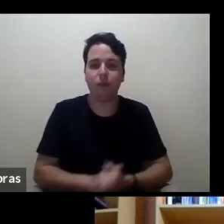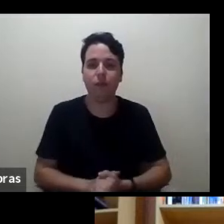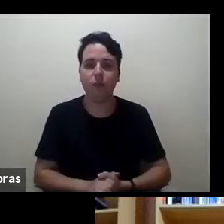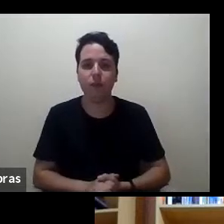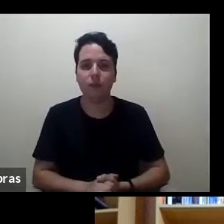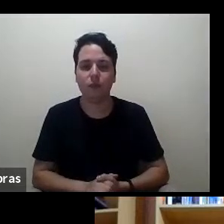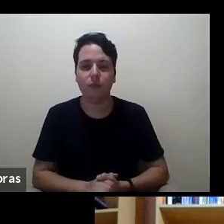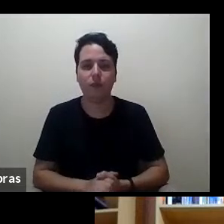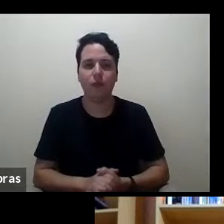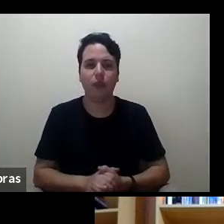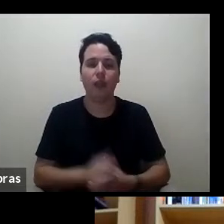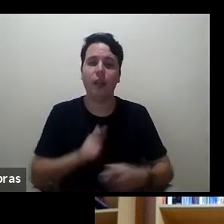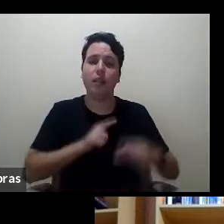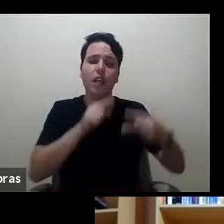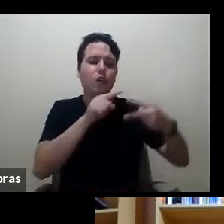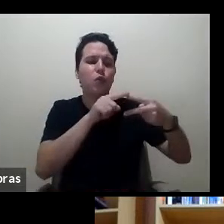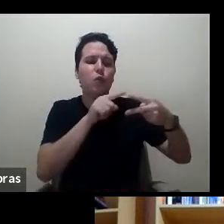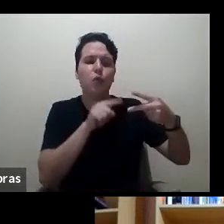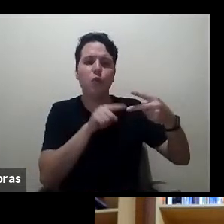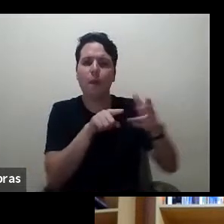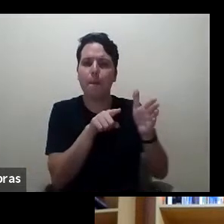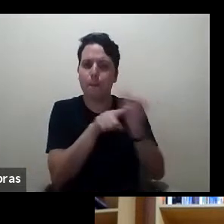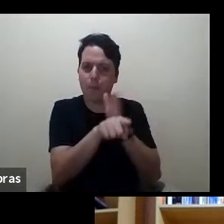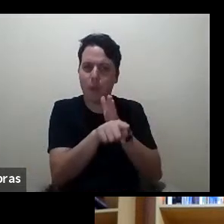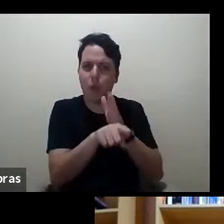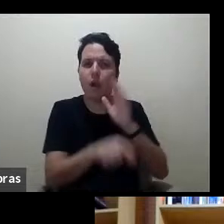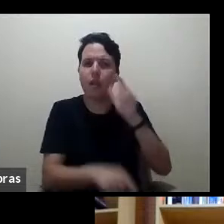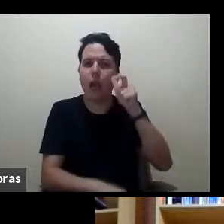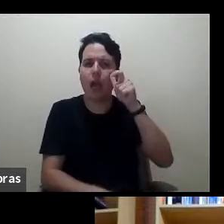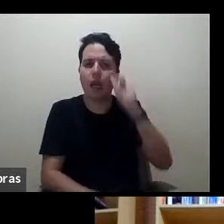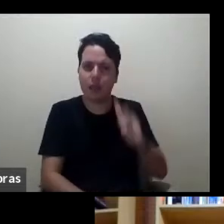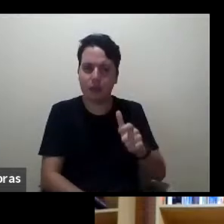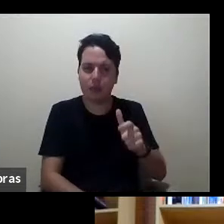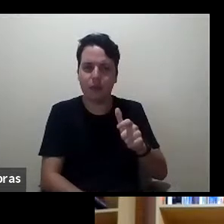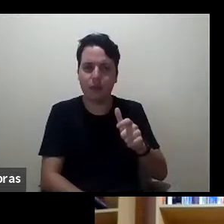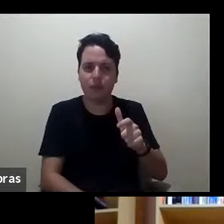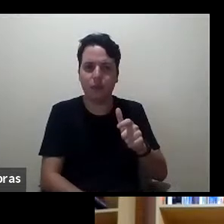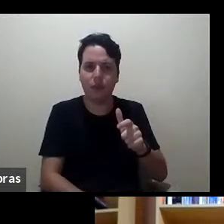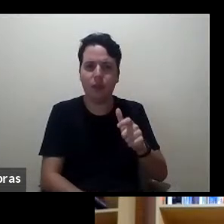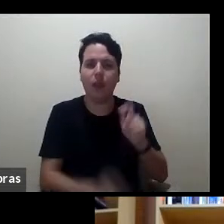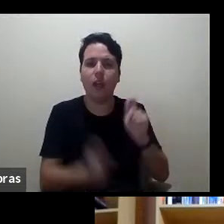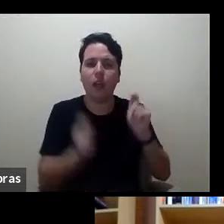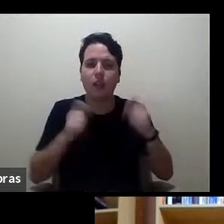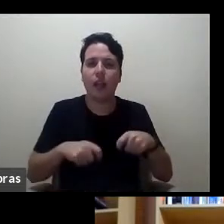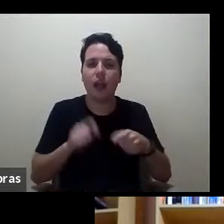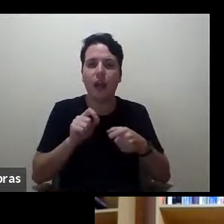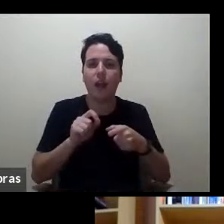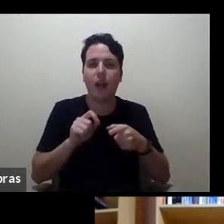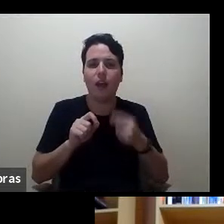duas perguntas aqui bem interessantes para a gente fazer um bate pronto.